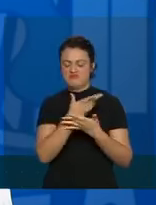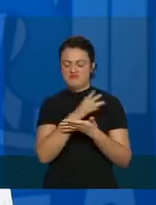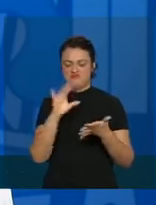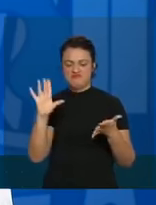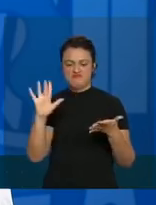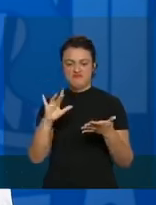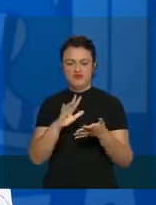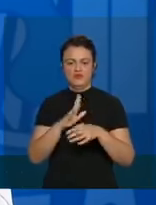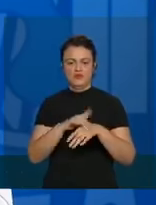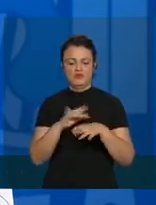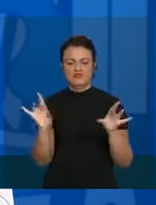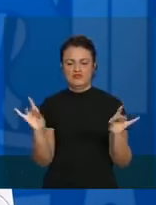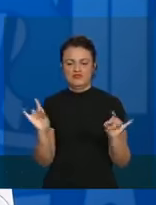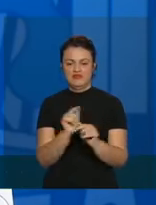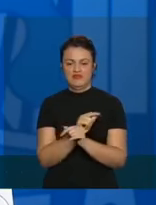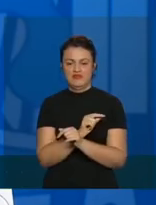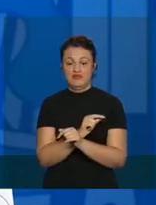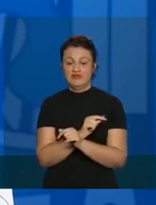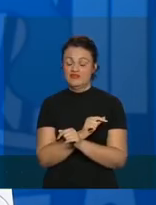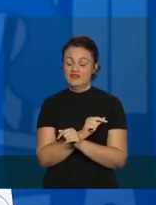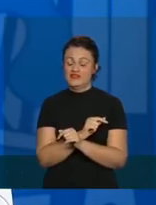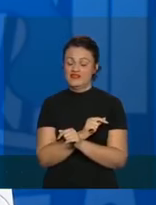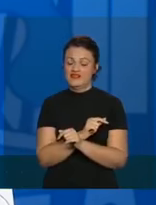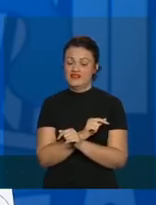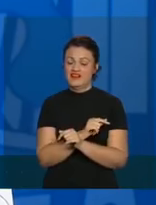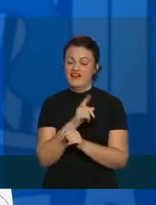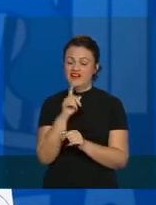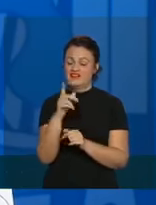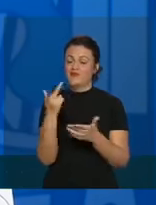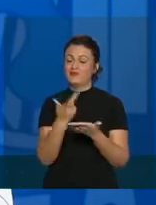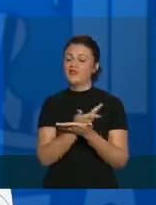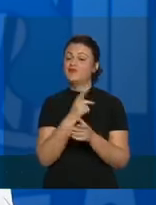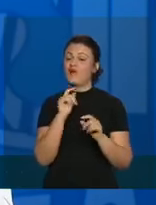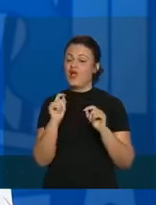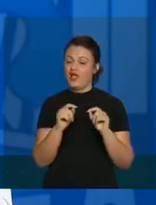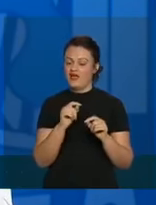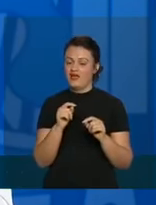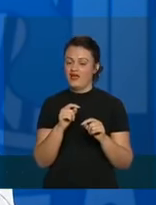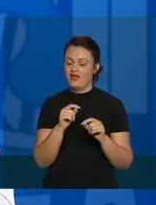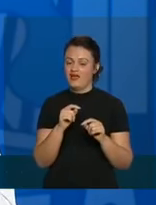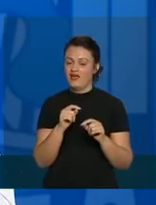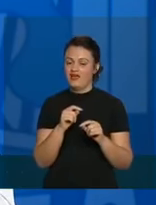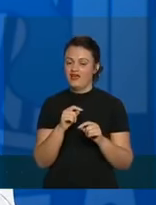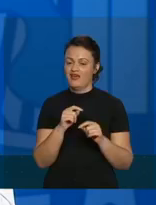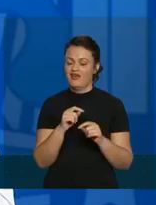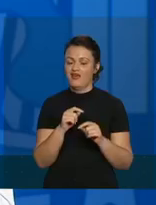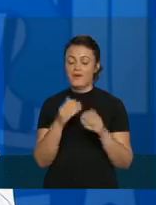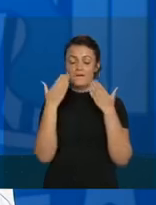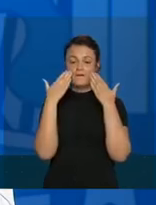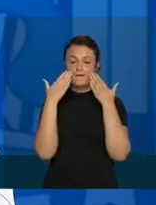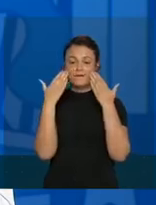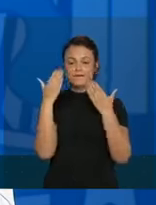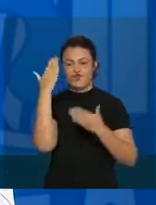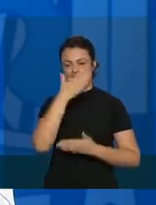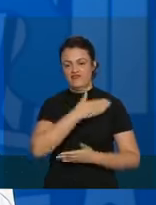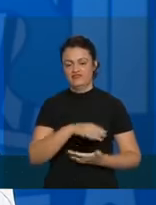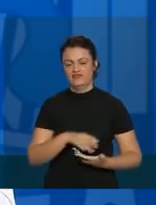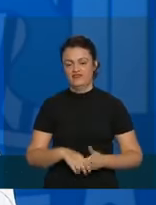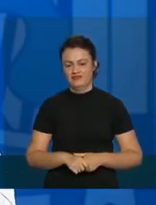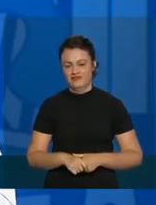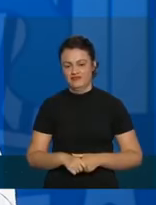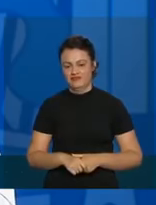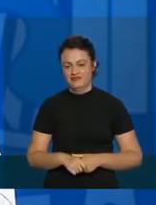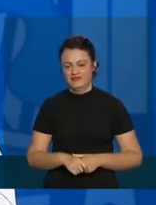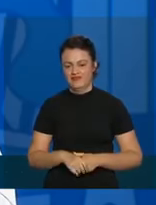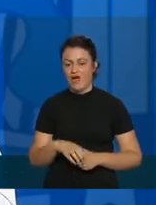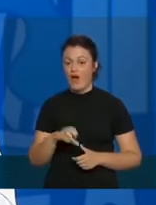a gente cai numa coisa que Hipócrates falava, demonstre. Ou